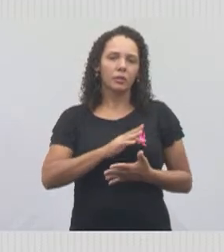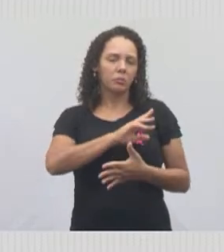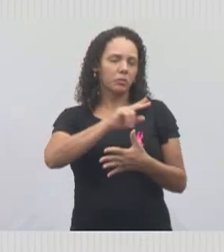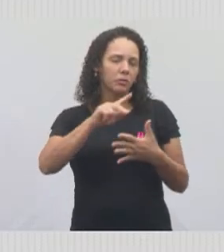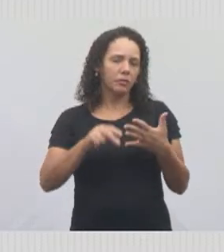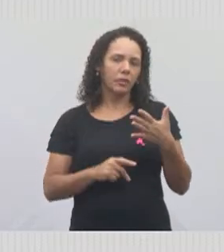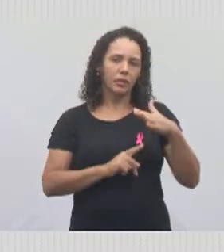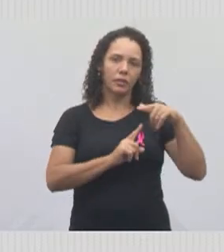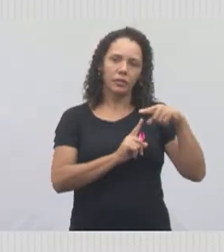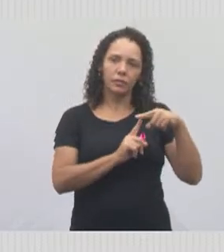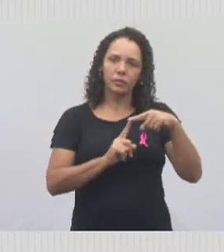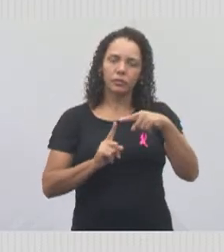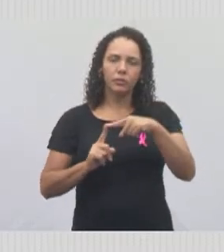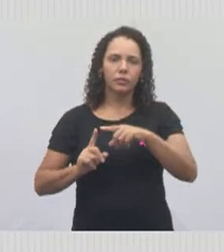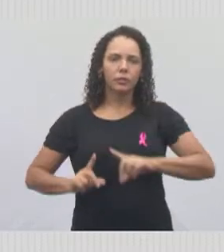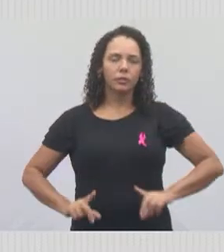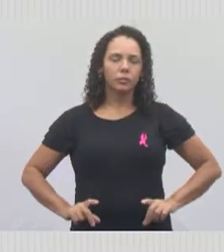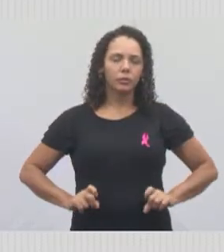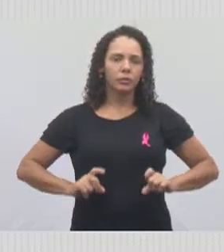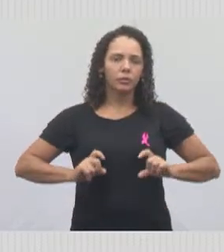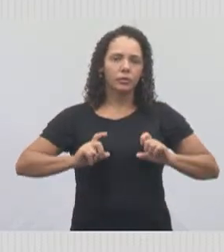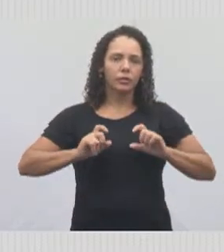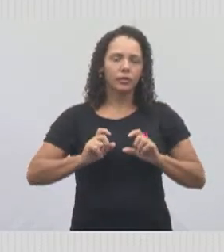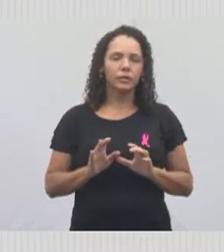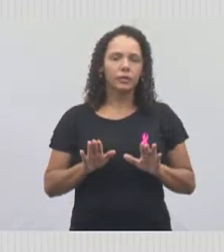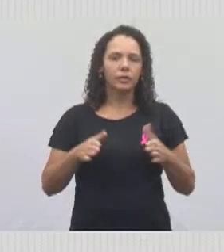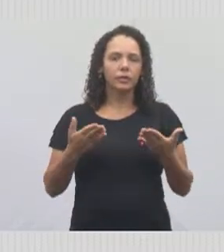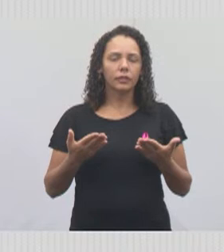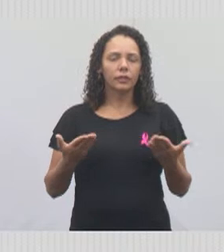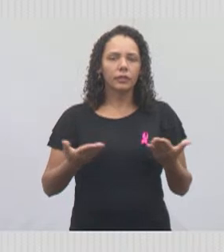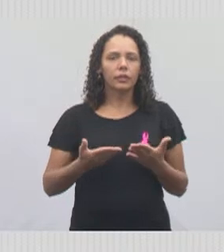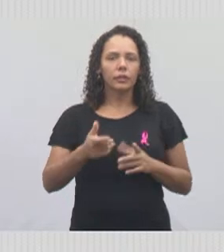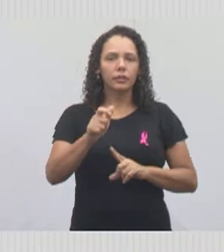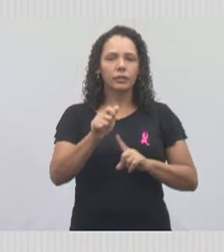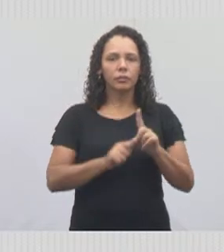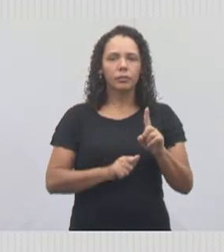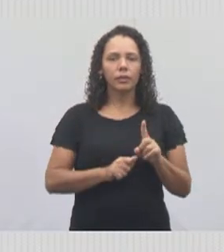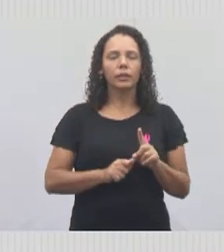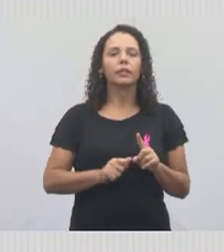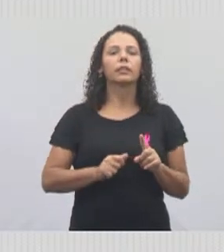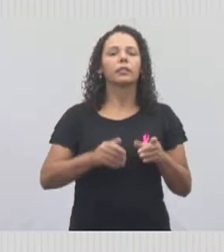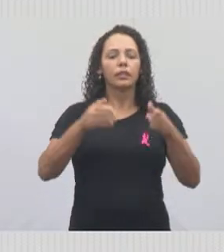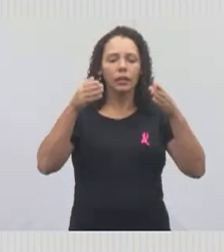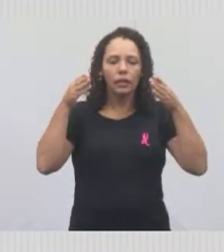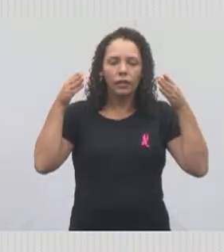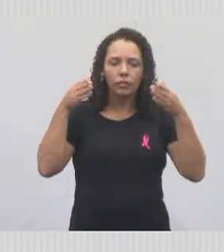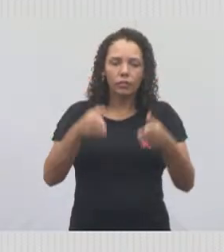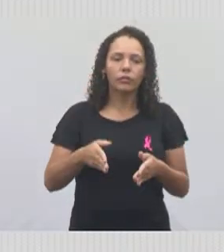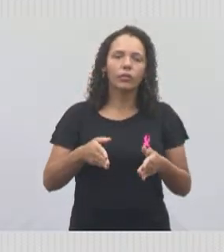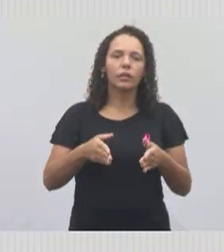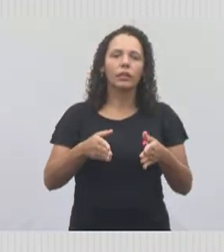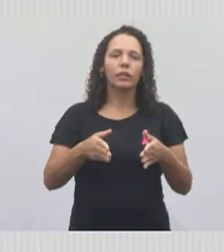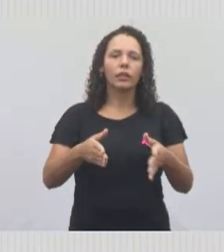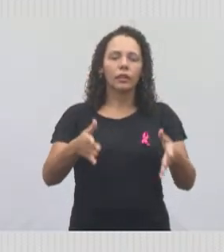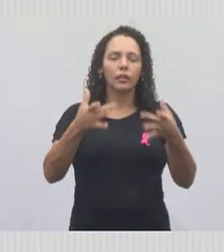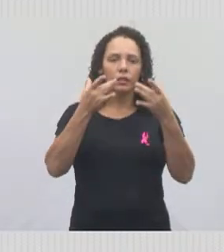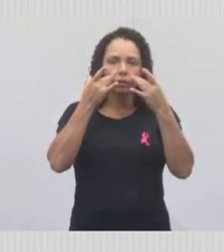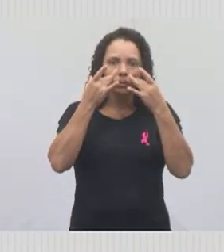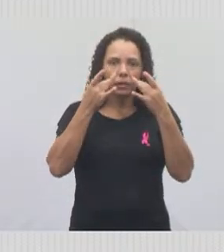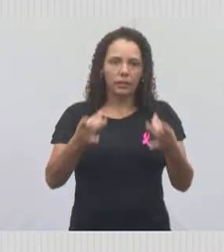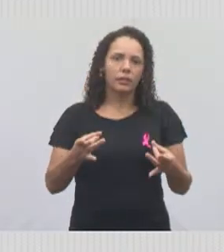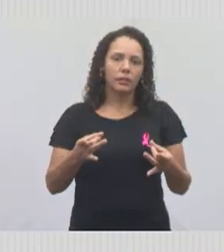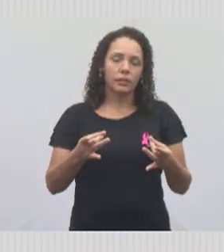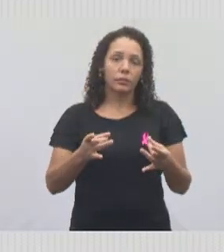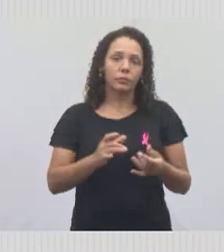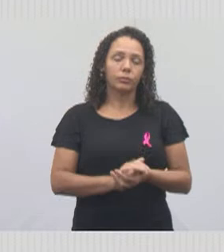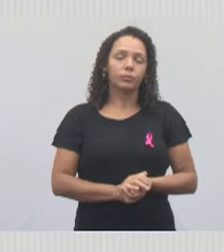tipo de câncer que houver, então esse mês é justamente para dar um alerta para as mulheres,